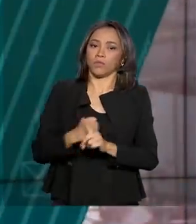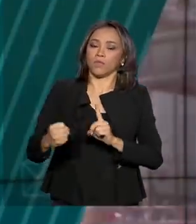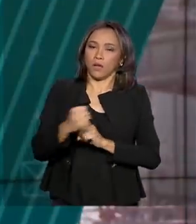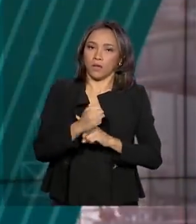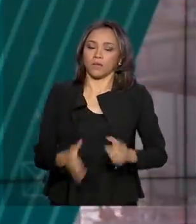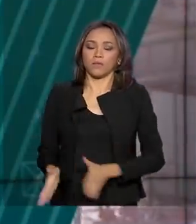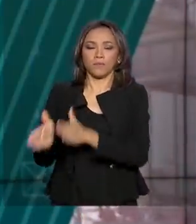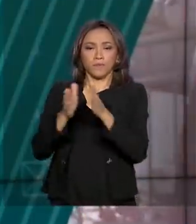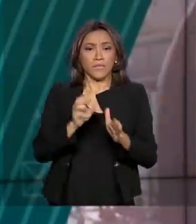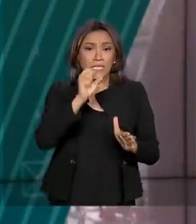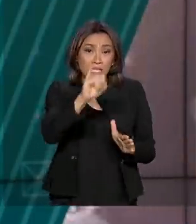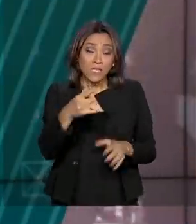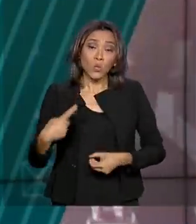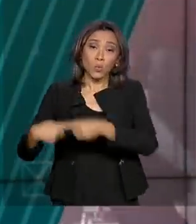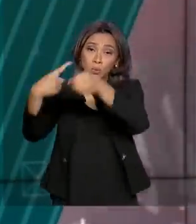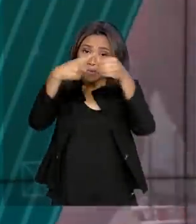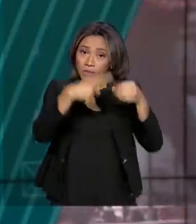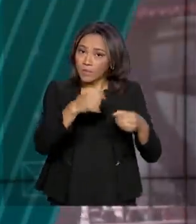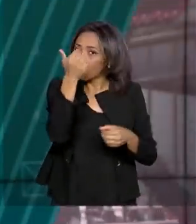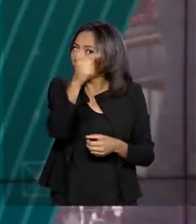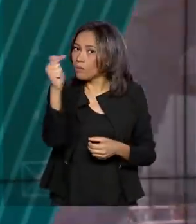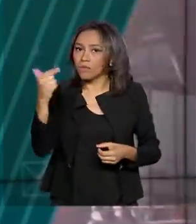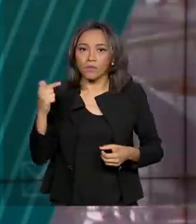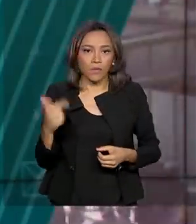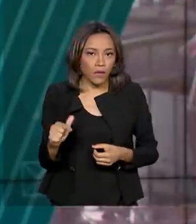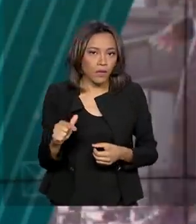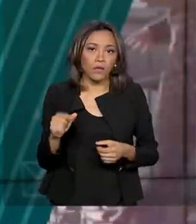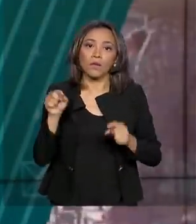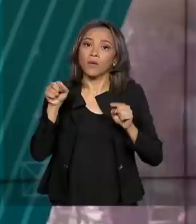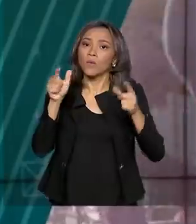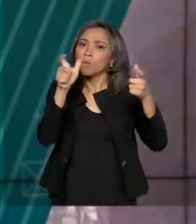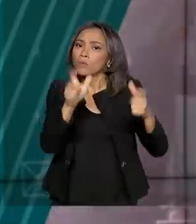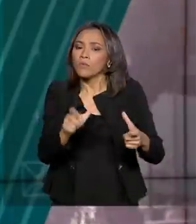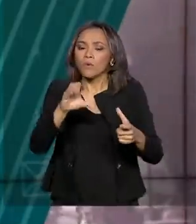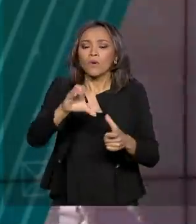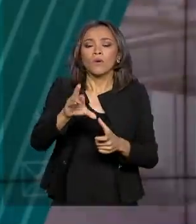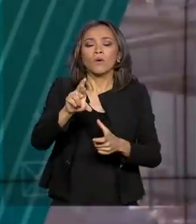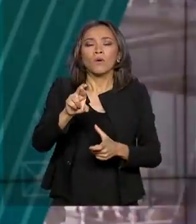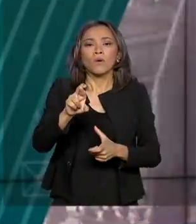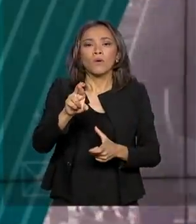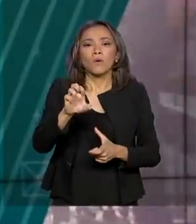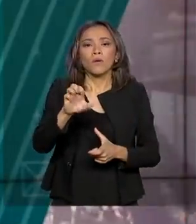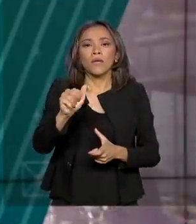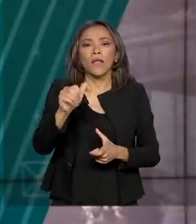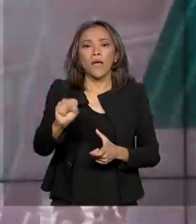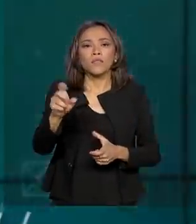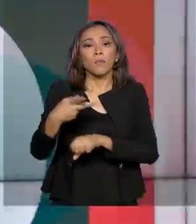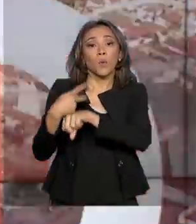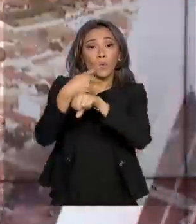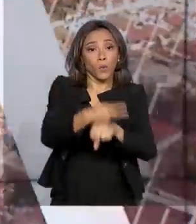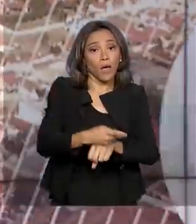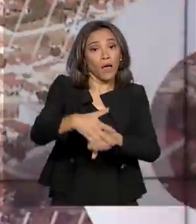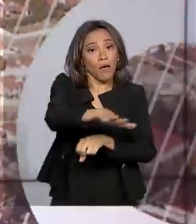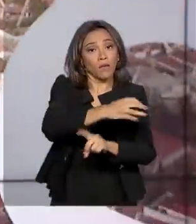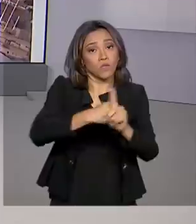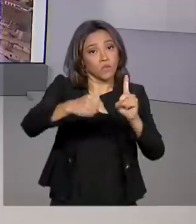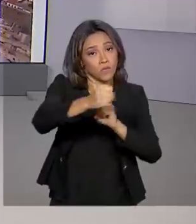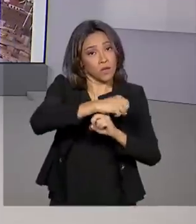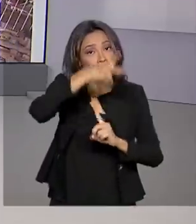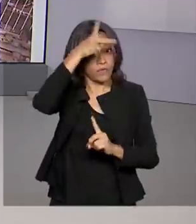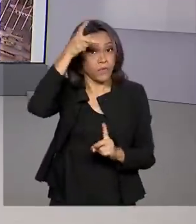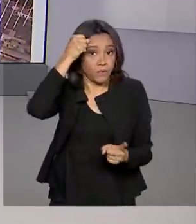Caso o município não tenha uma unidade especializada do CREAS, basta procurar o setor de assistência social na Prefeitura.